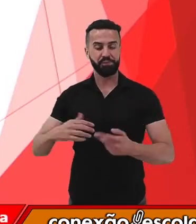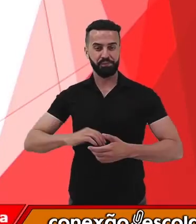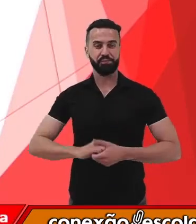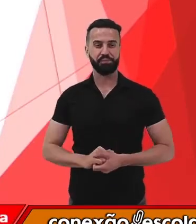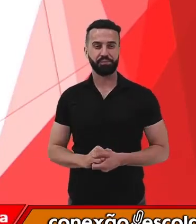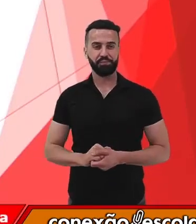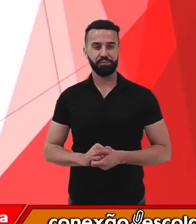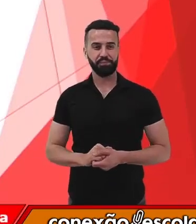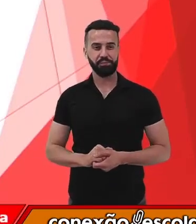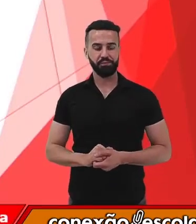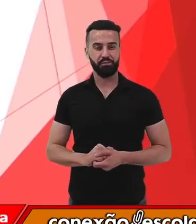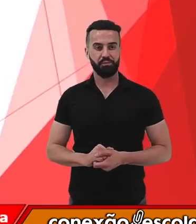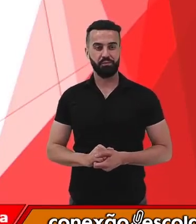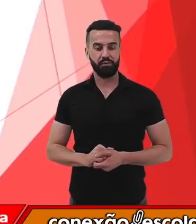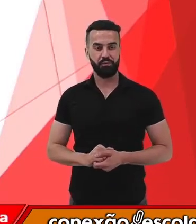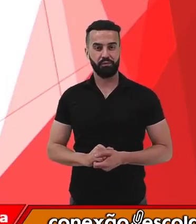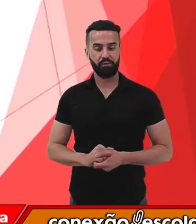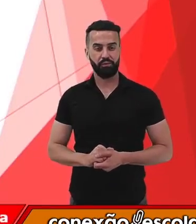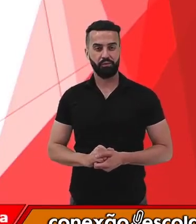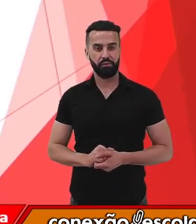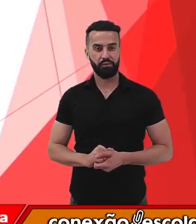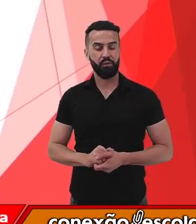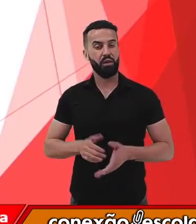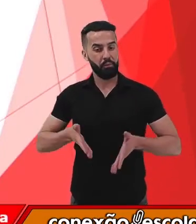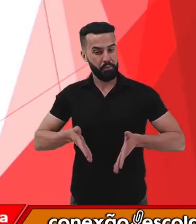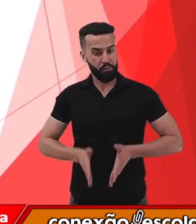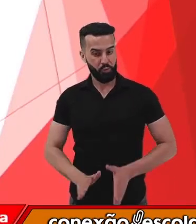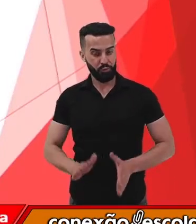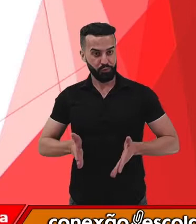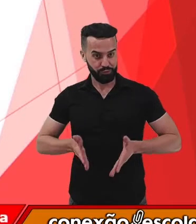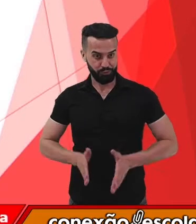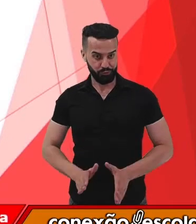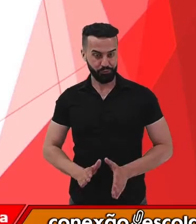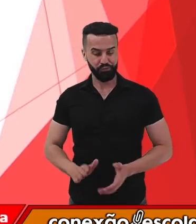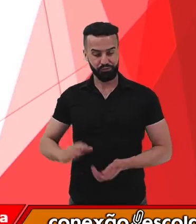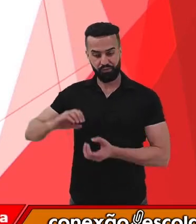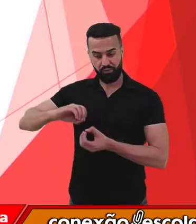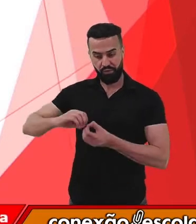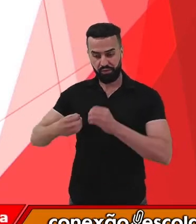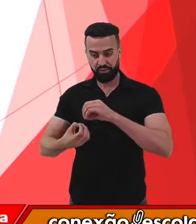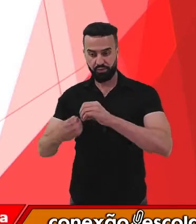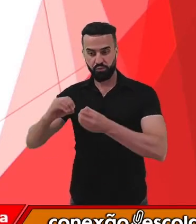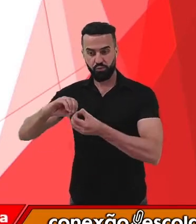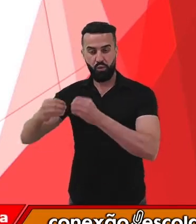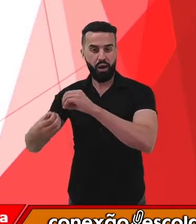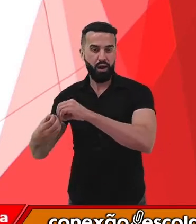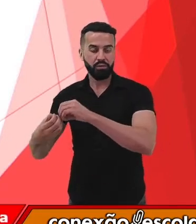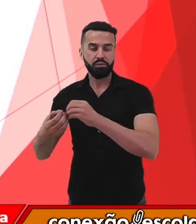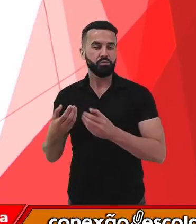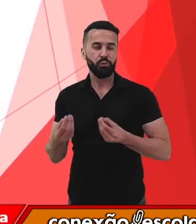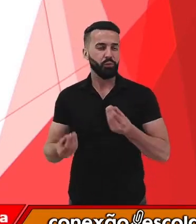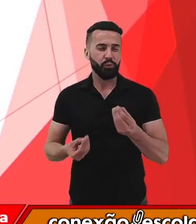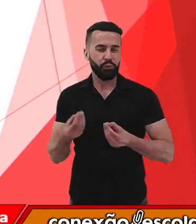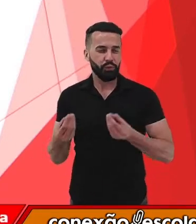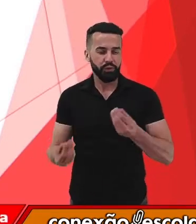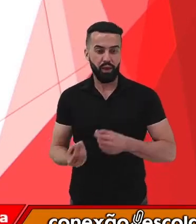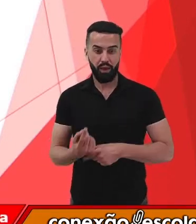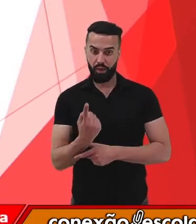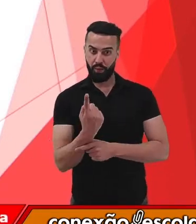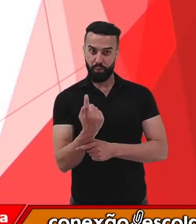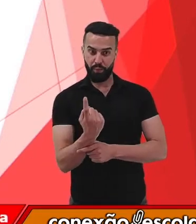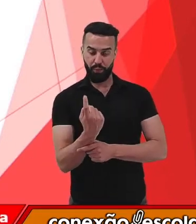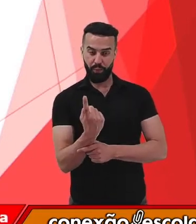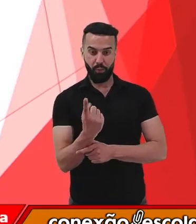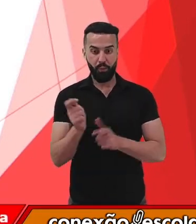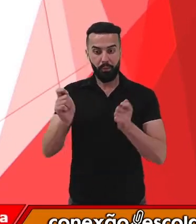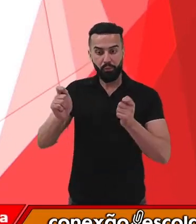No caso da reprodução assexuada, nós temos um único indivíduo que vai dar origem